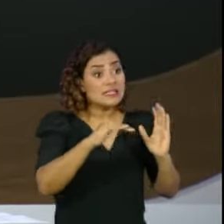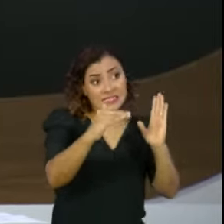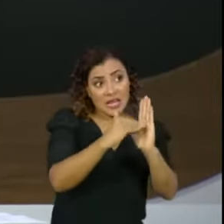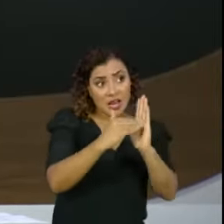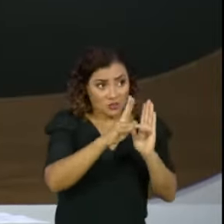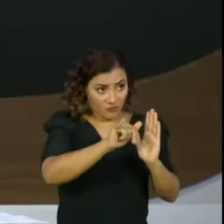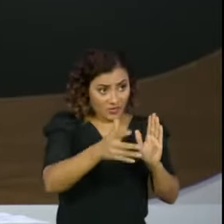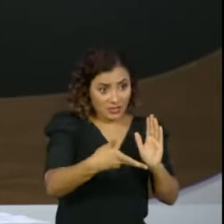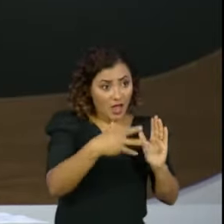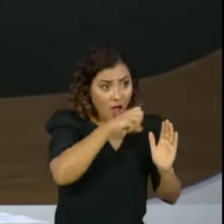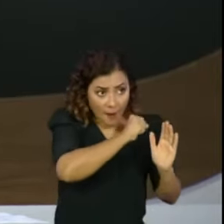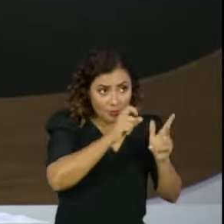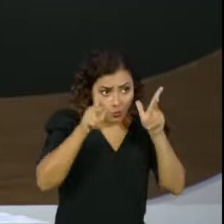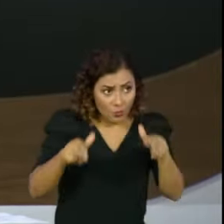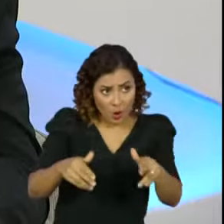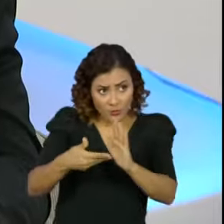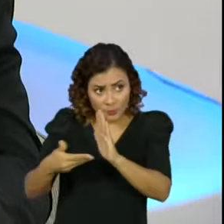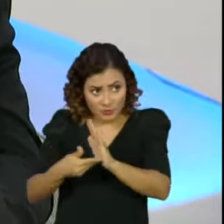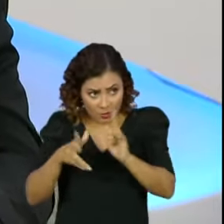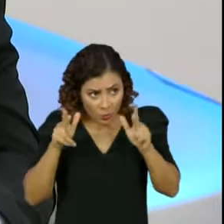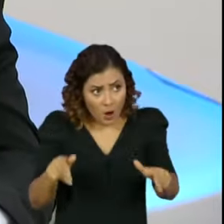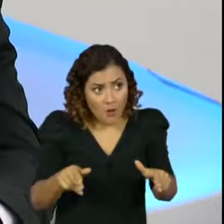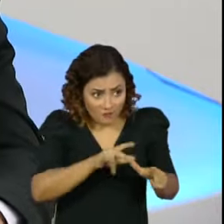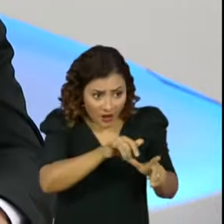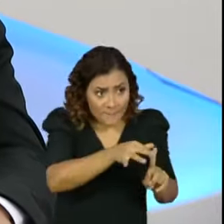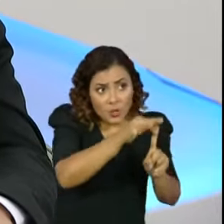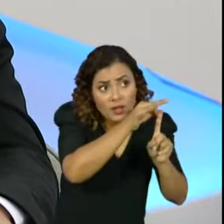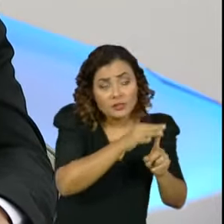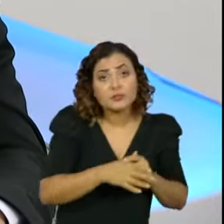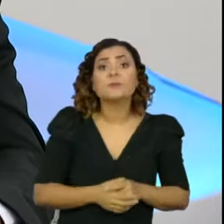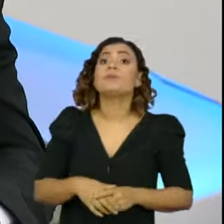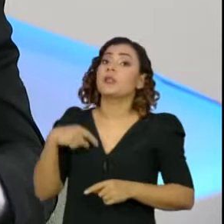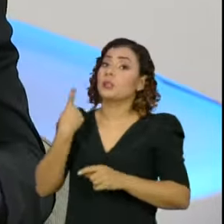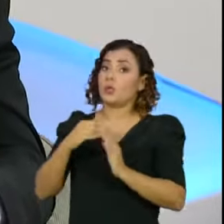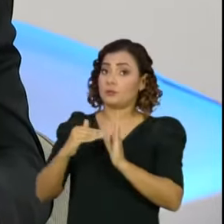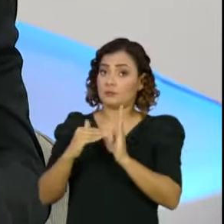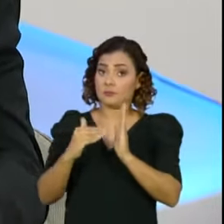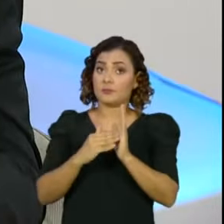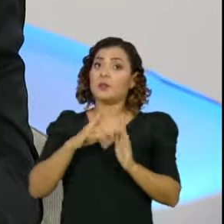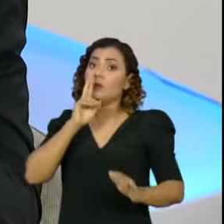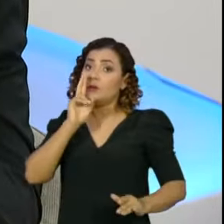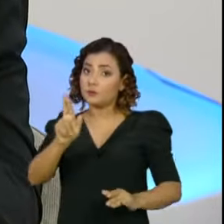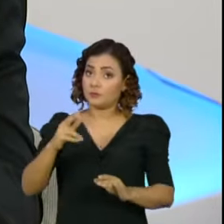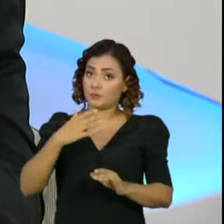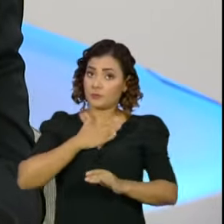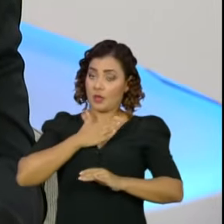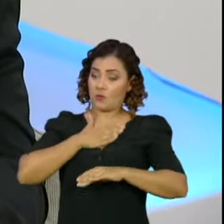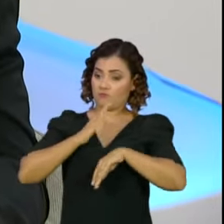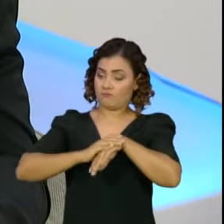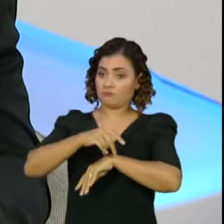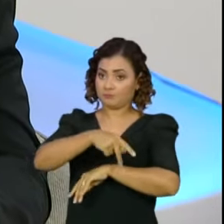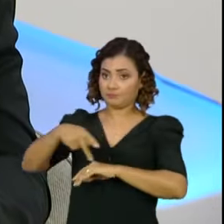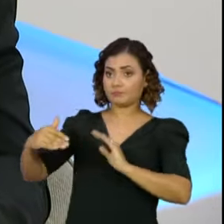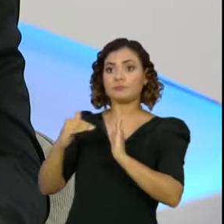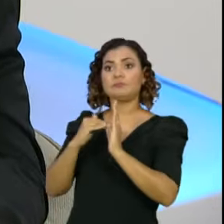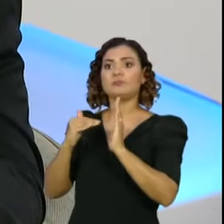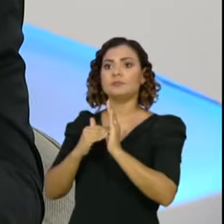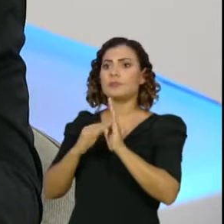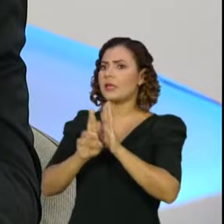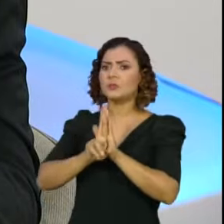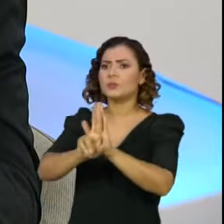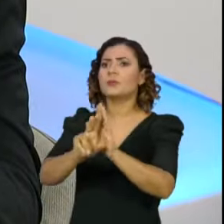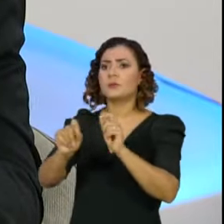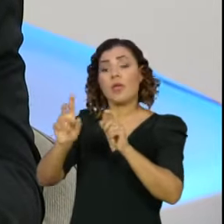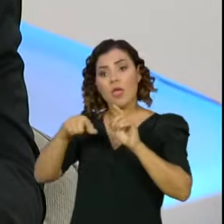celeridade que teve dos deputados? A nossa prioridade no Senado, e eu respondo pelo Senado, tem sido o